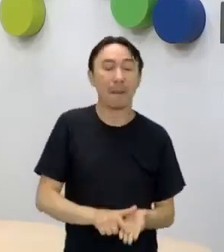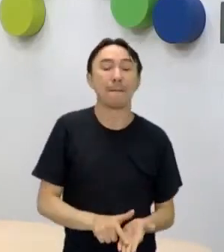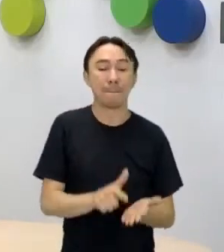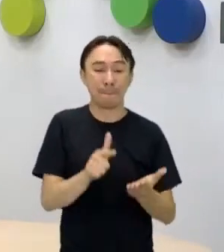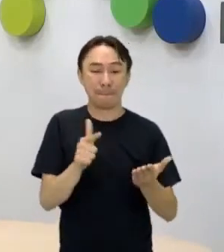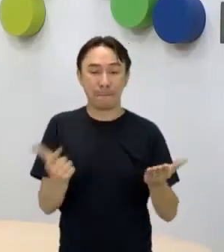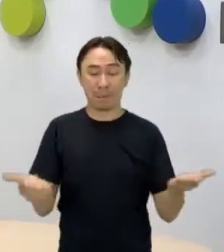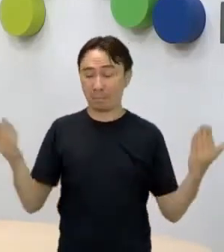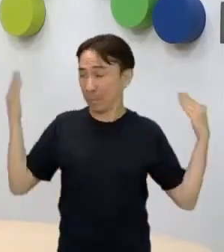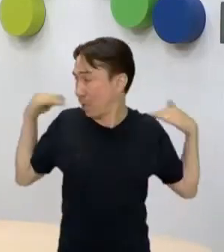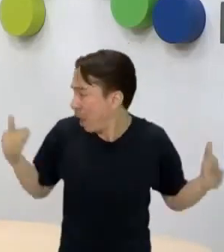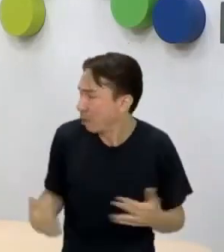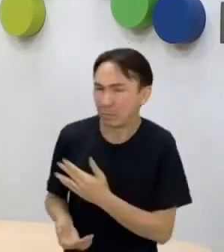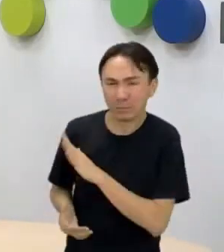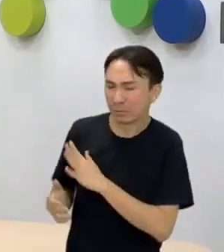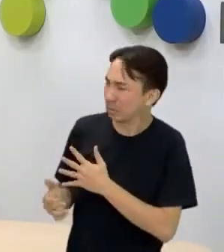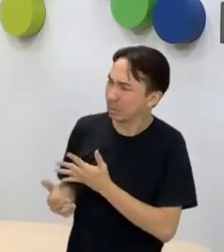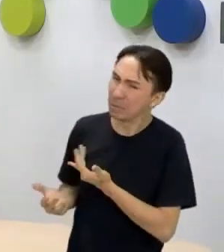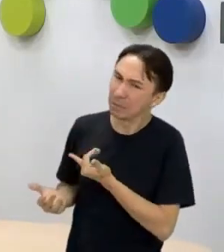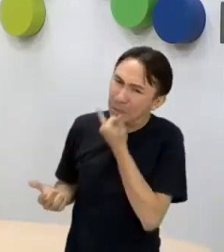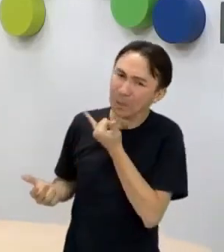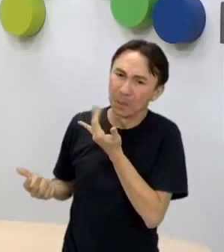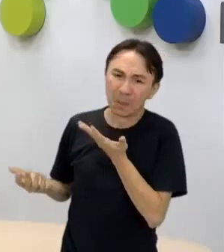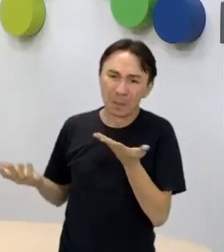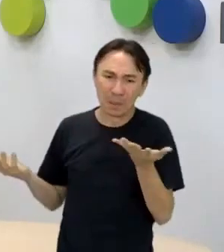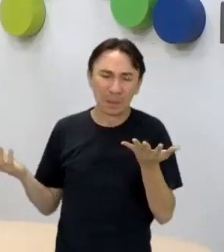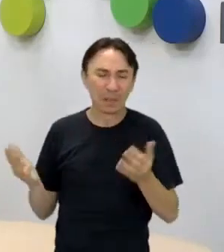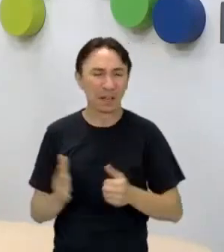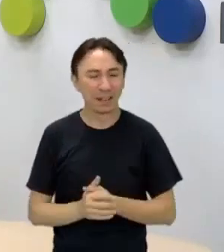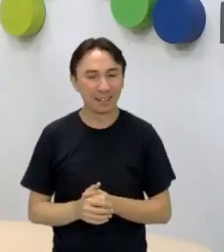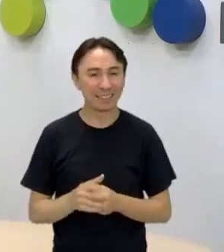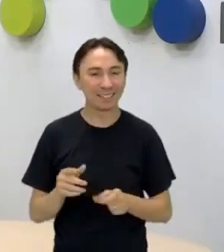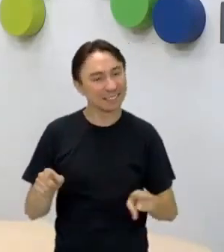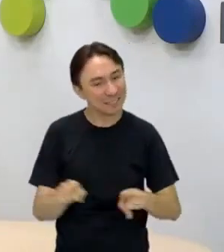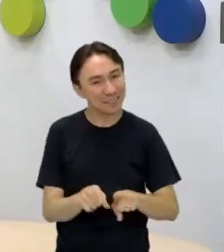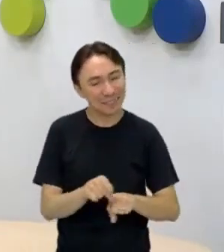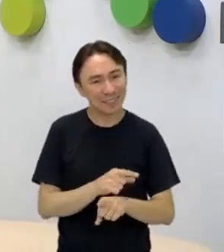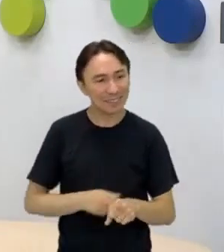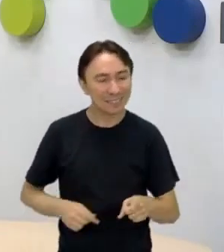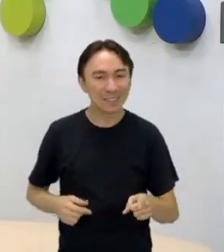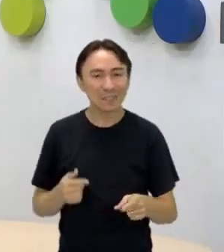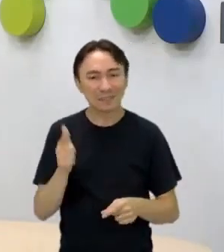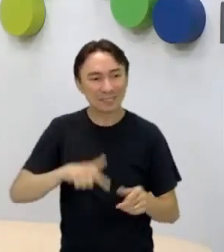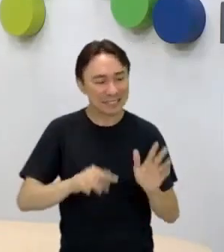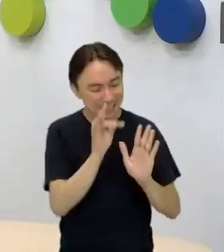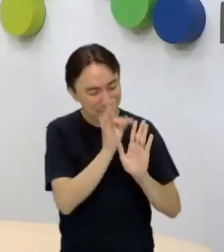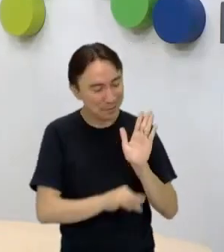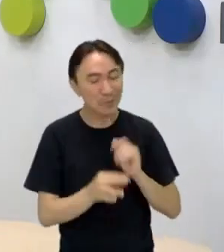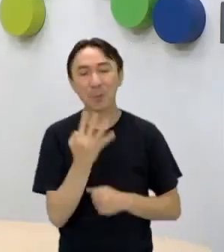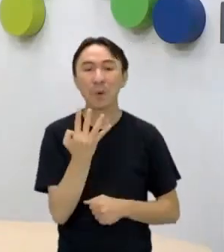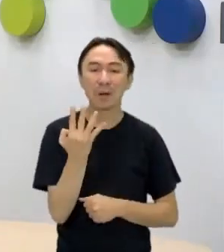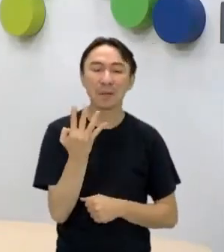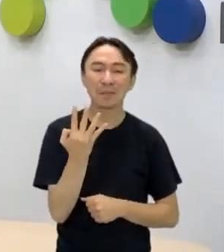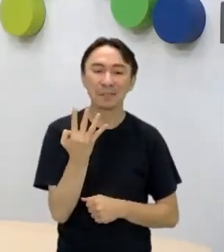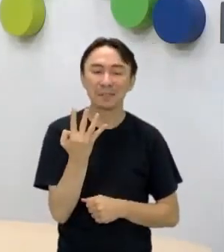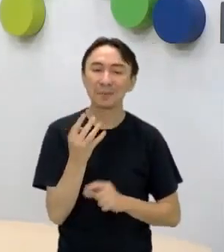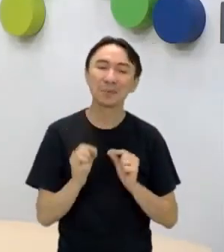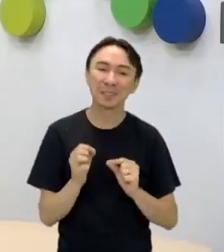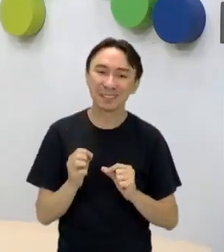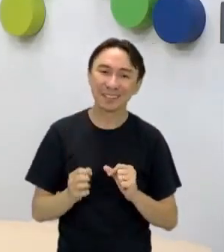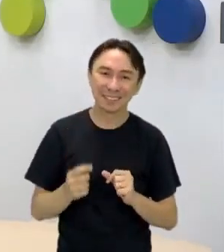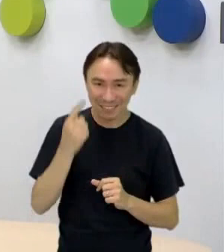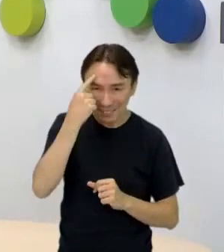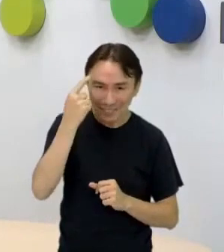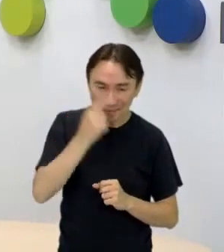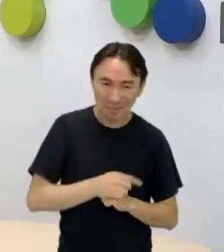Então ele está falando de regras. Quarto artigo, ele já está falando dos quebra-queixos. O que seria quebra-queixos? Quem sabe o que é quebra-queixos? Eu gosto